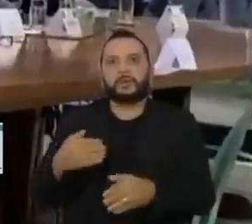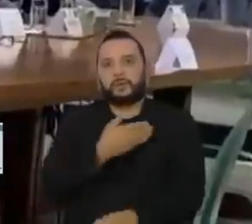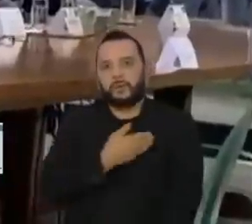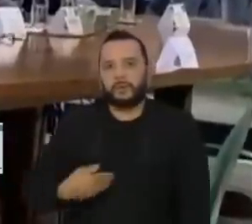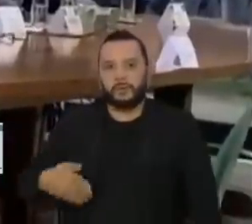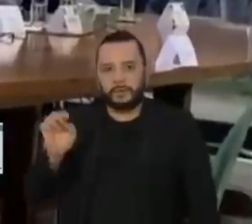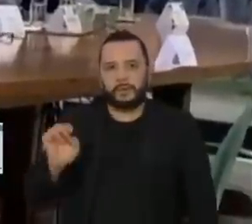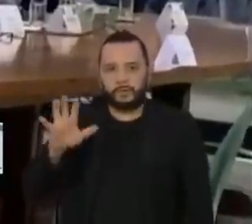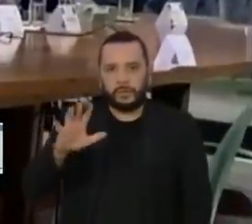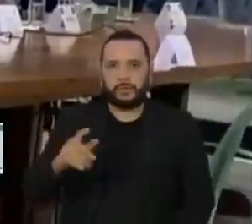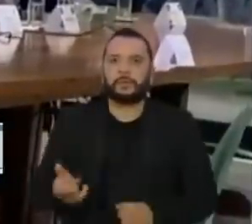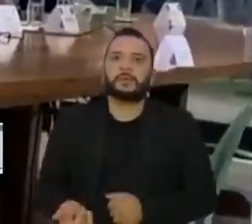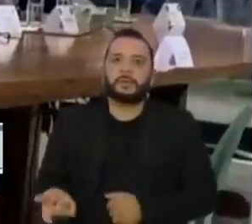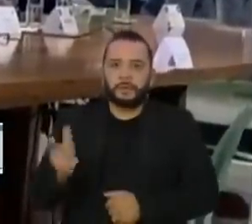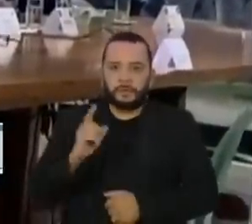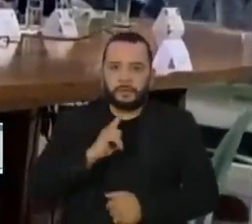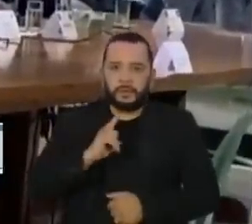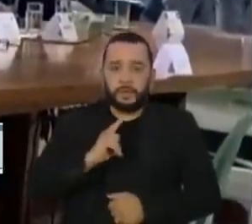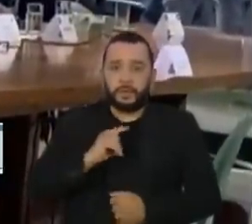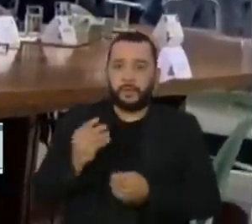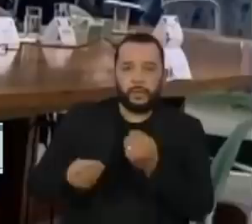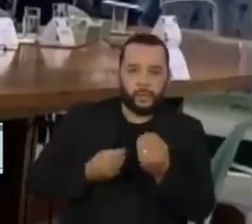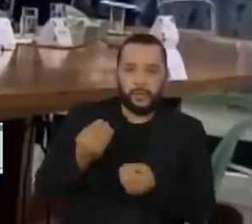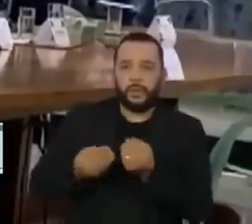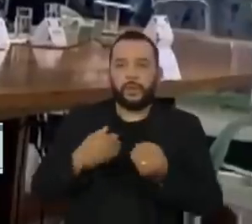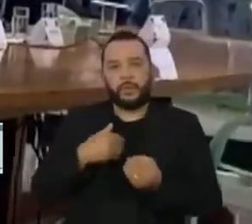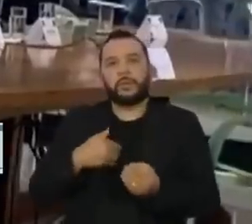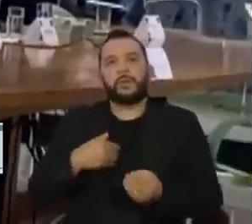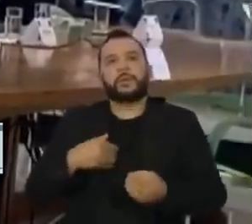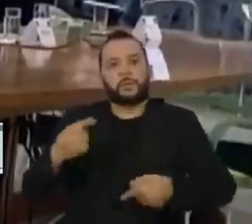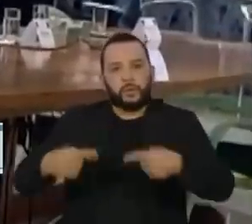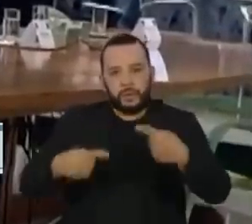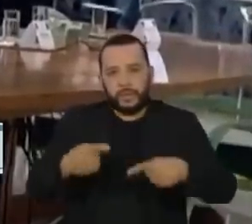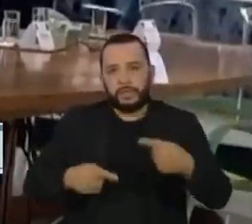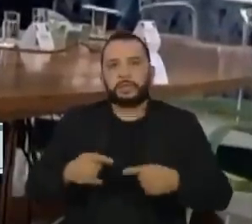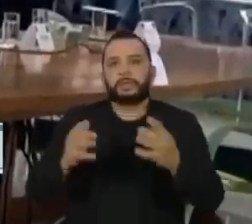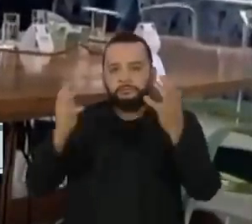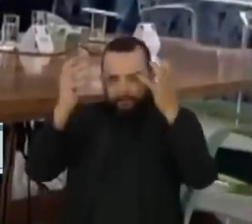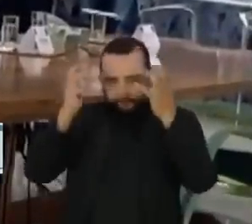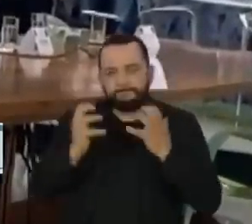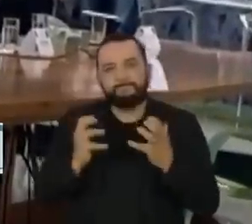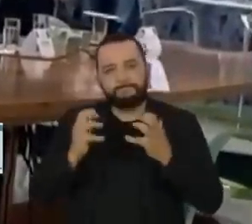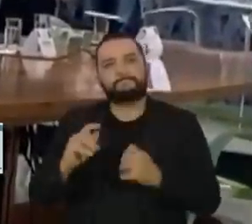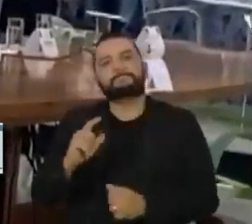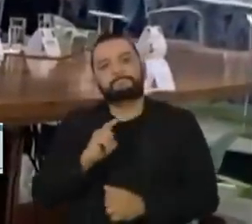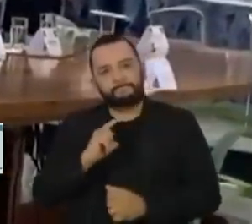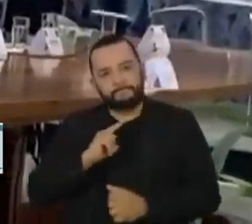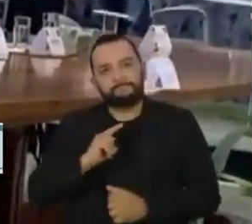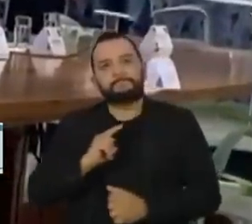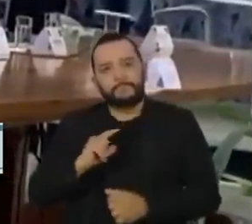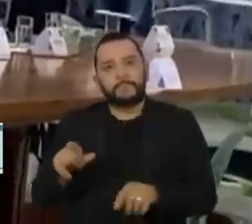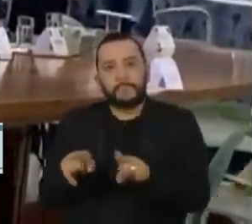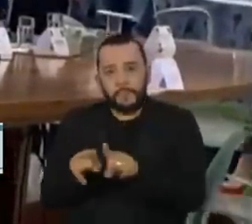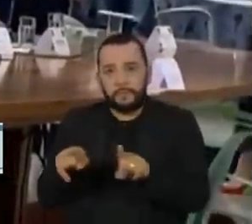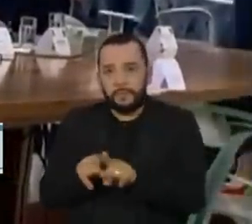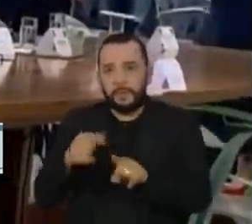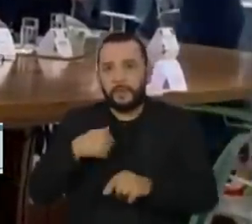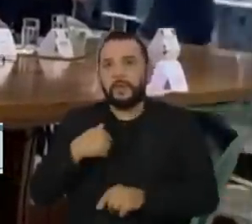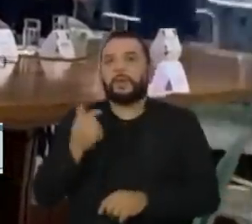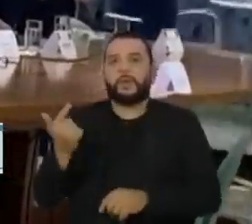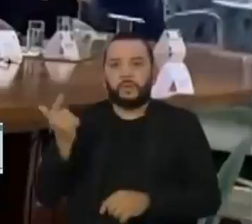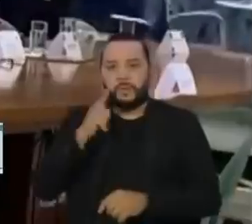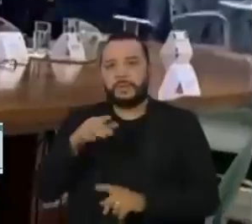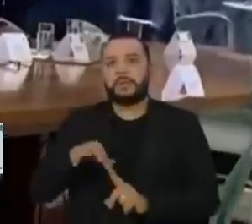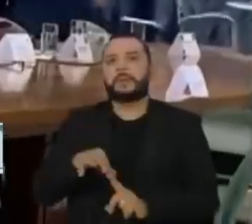De um lado, dar aqui uma condição de serenidade na política, do outro lado, a gente colocar aqui na